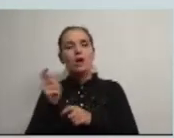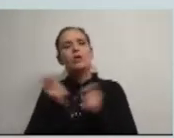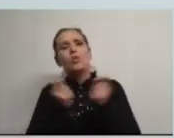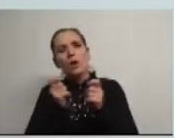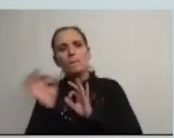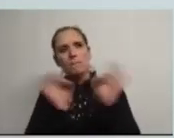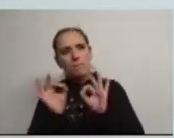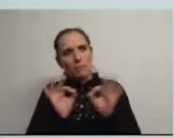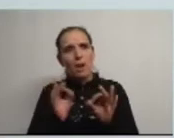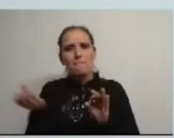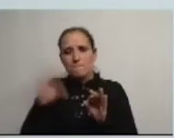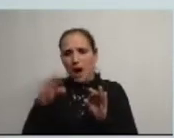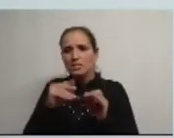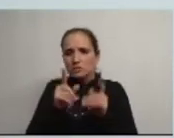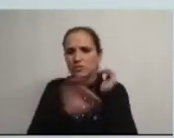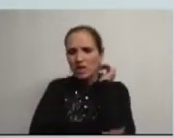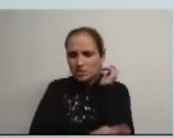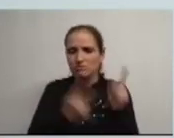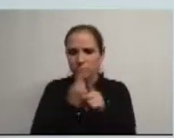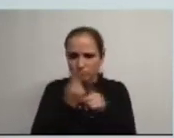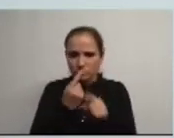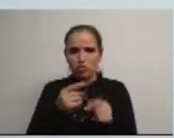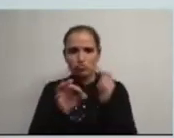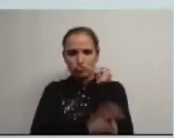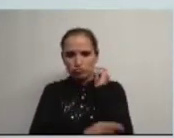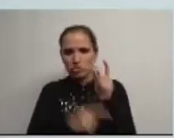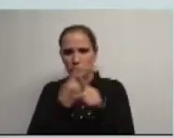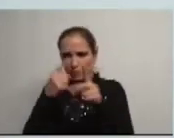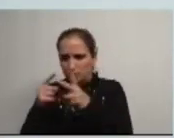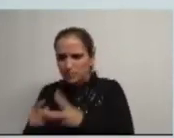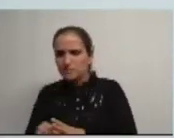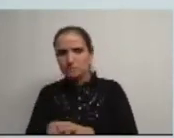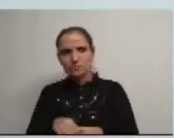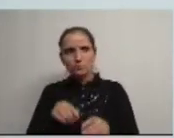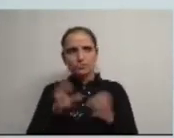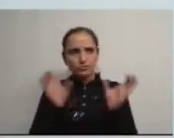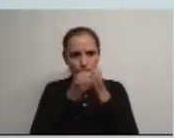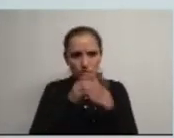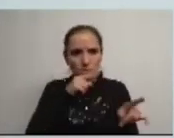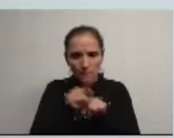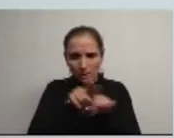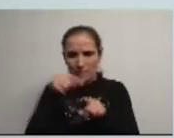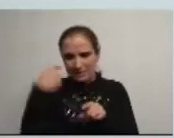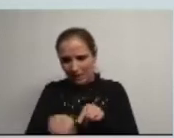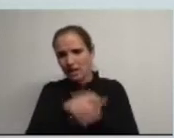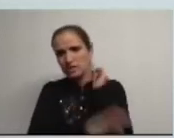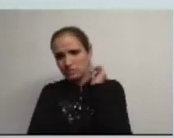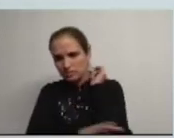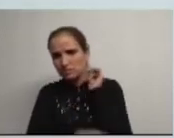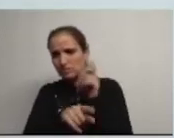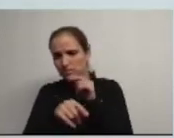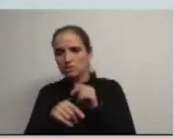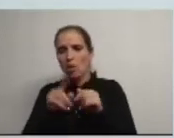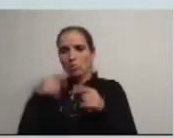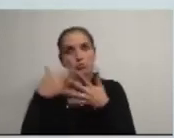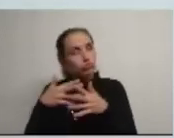uma ou mais ações com as freguesias membros juntas e pelo menos um membro de cada partido com representação na Assembleia Fria ou outra estrutura